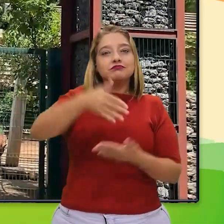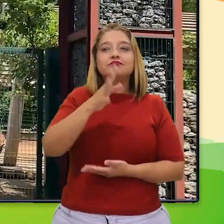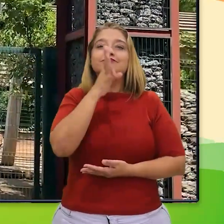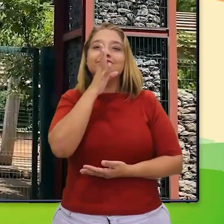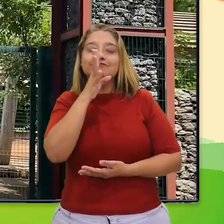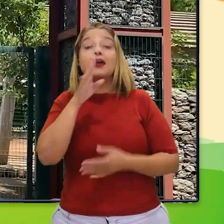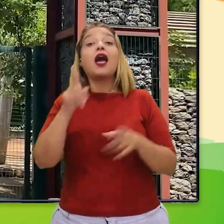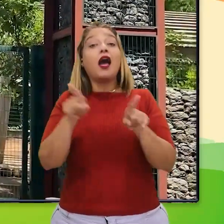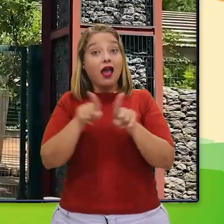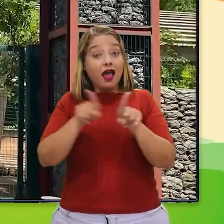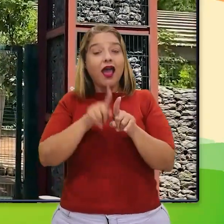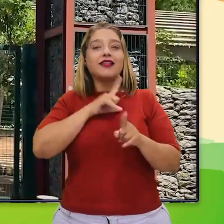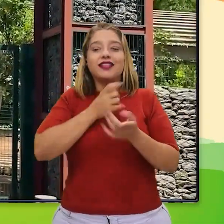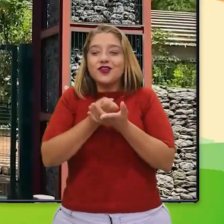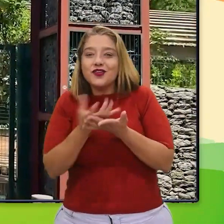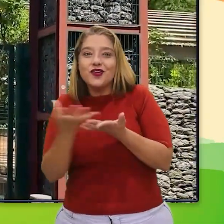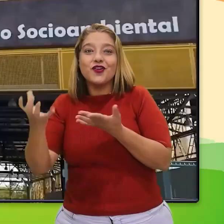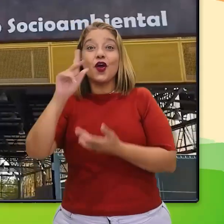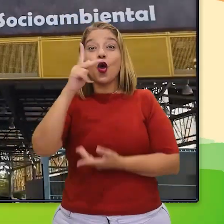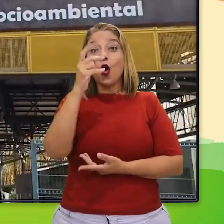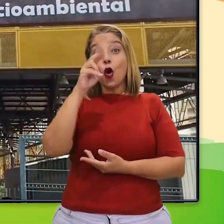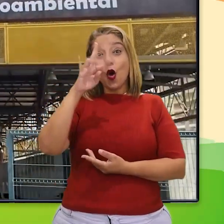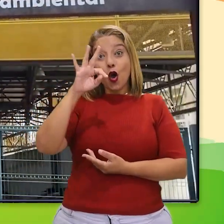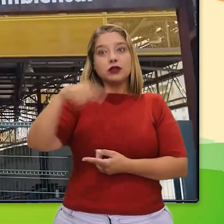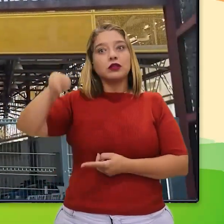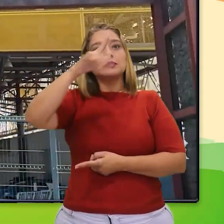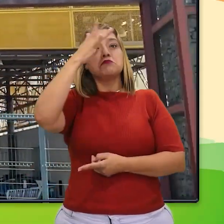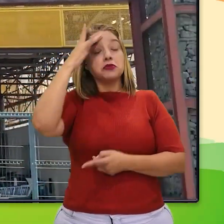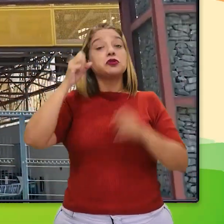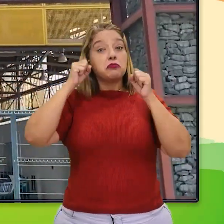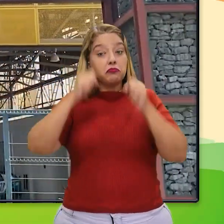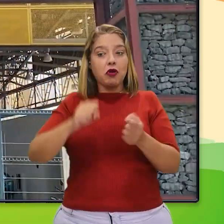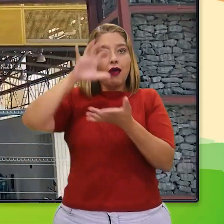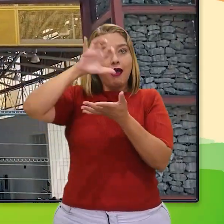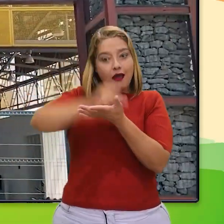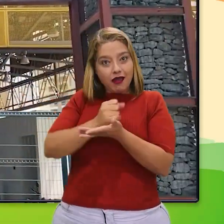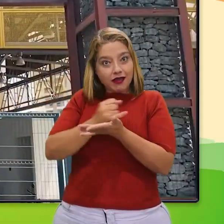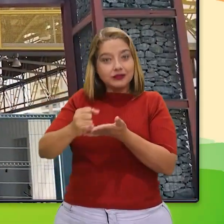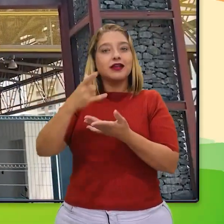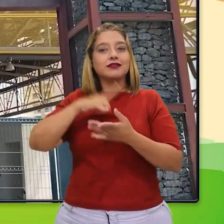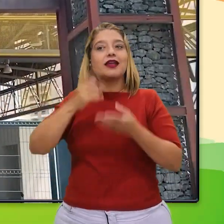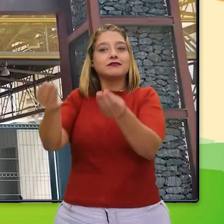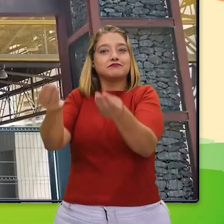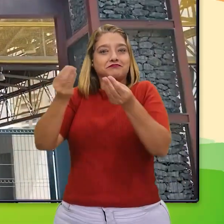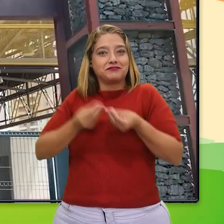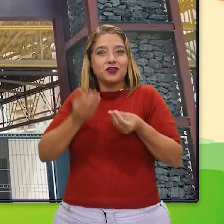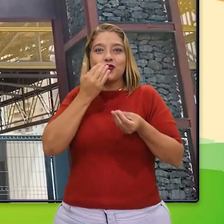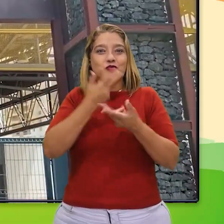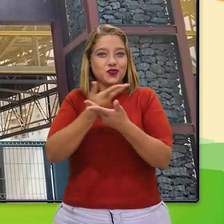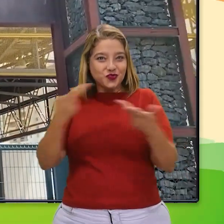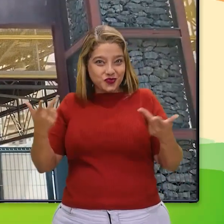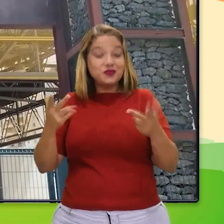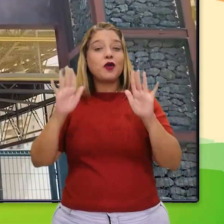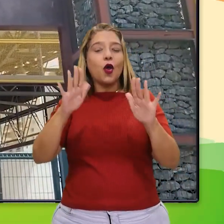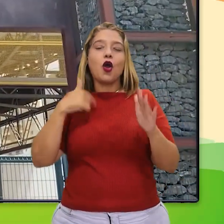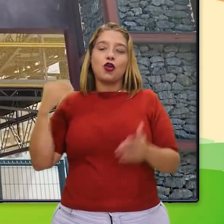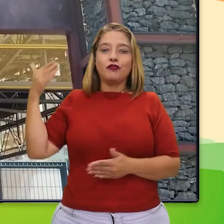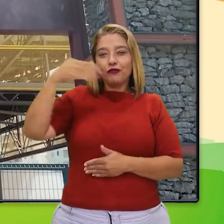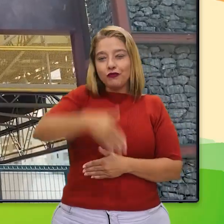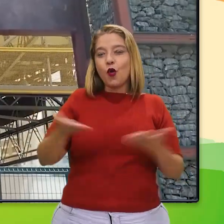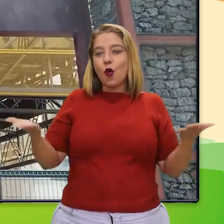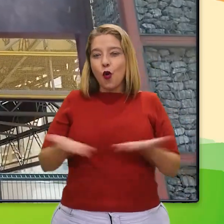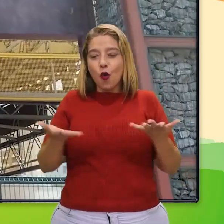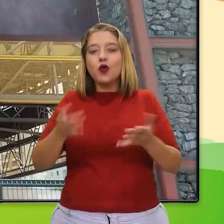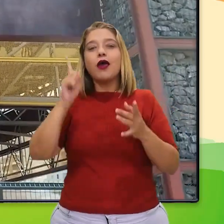para pessoas cadastradas aqui da região. O Sustentabilidade em Conexão veio aqui para conversar com alguém que é especialista no